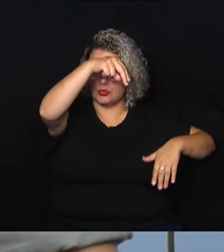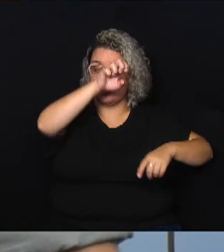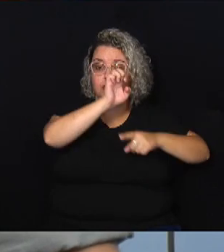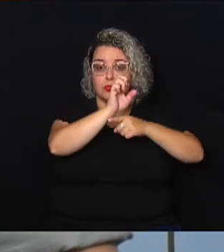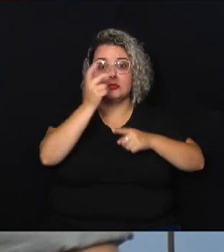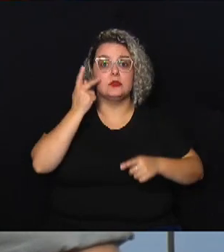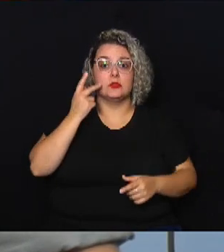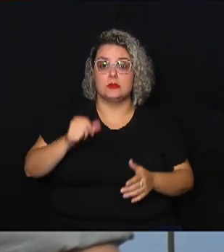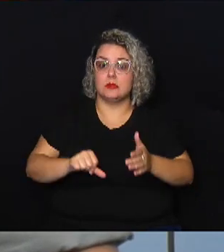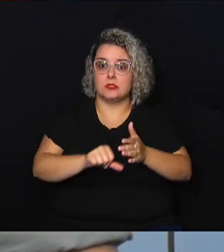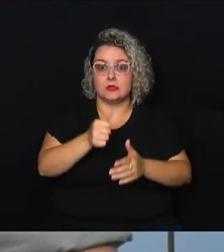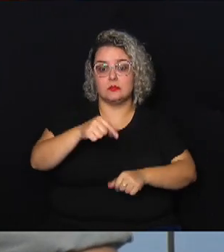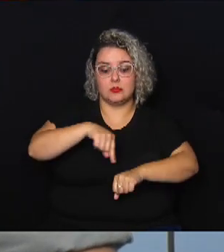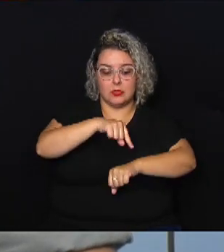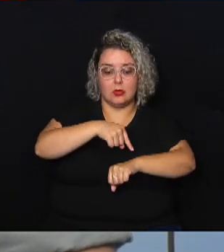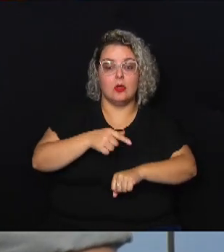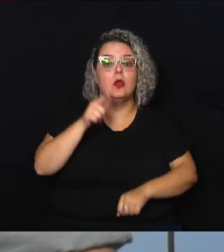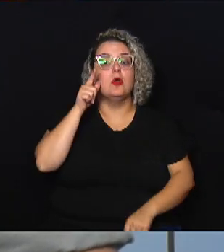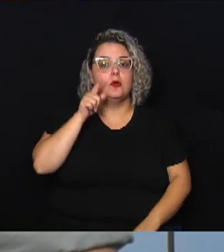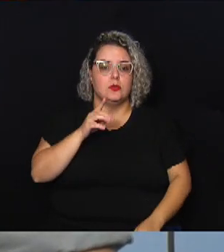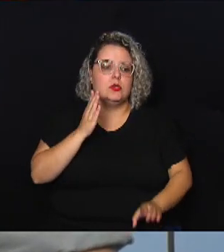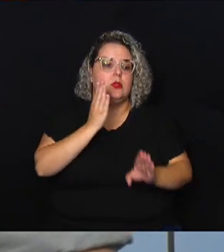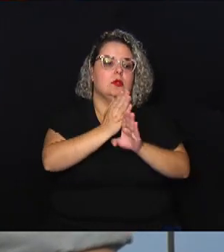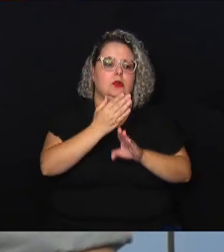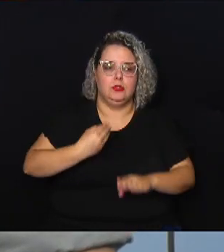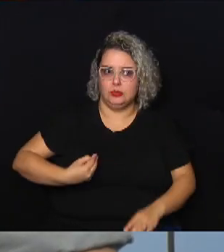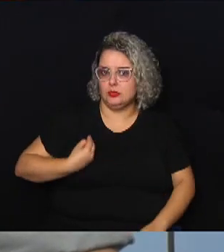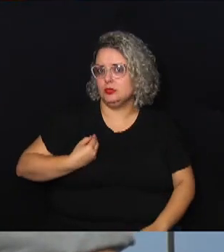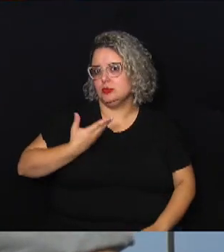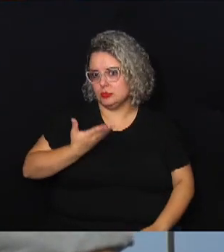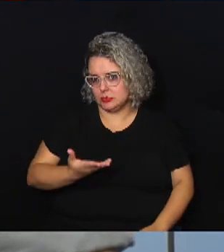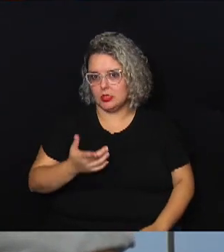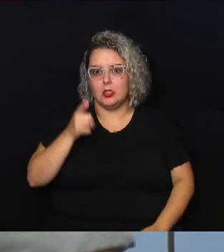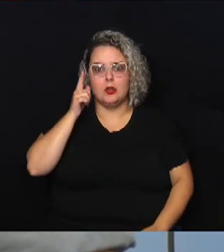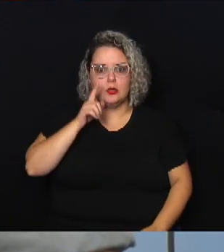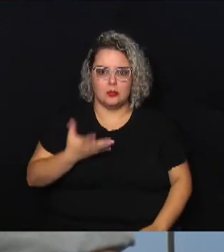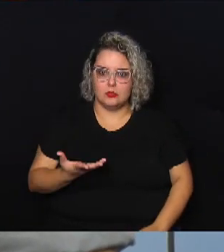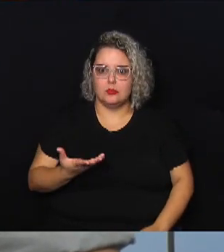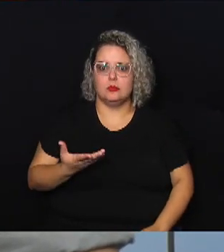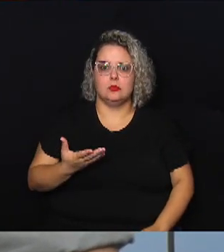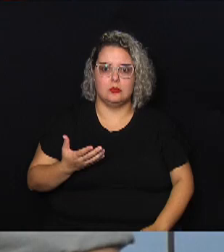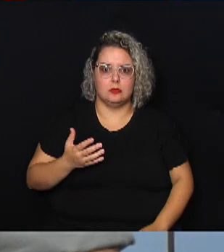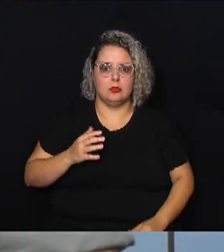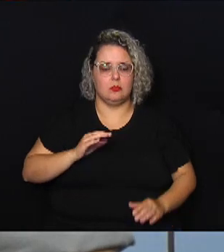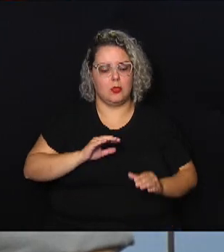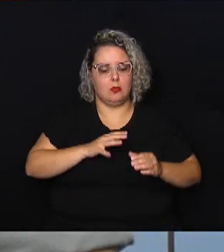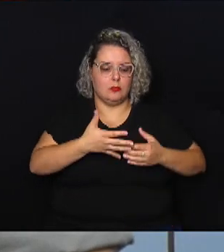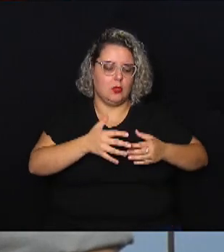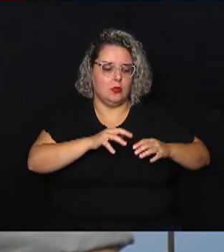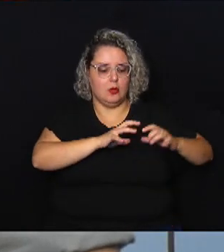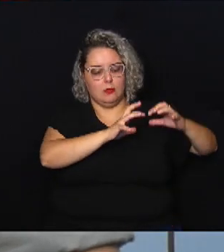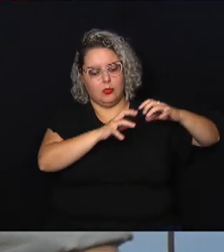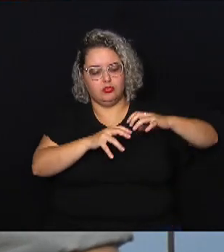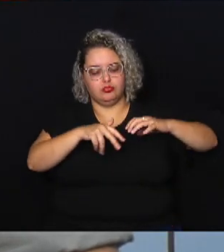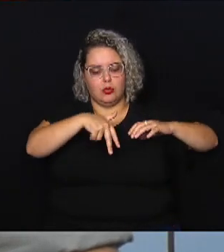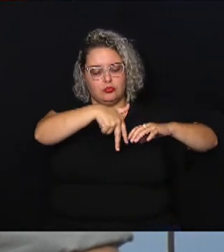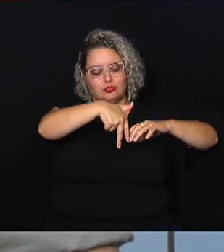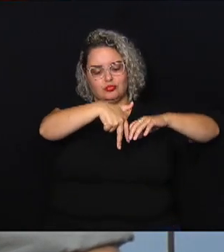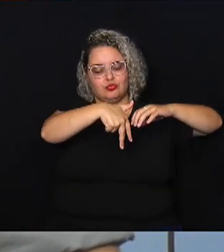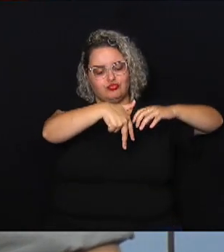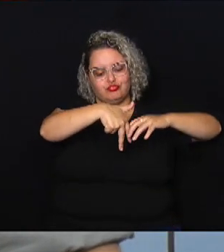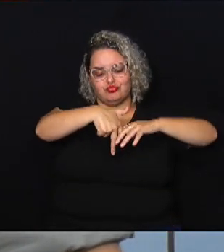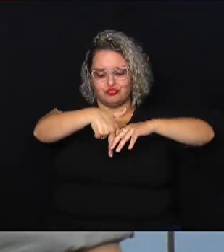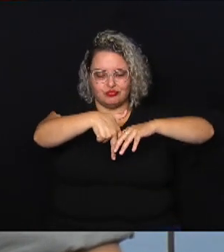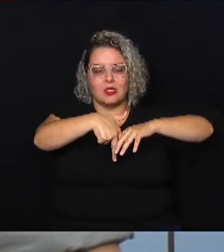nas primeiras horas, às vezes, ainda localiza alguém com vida ali, que conseguiu, formou uma espécie de um bolsão, ou não foi soterrado por completo. Porém,